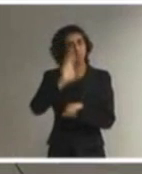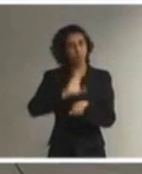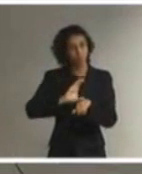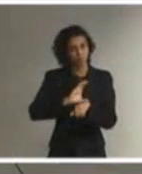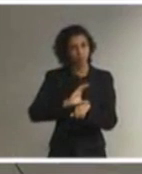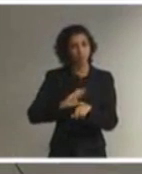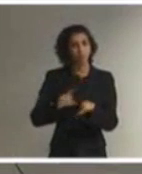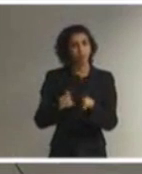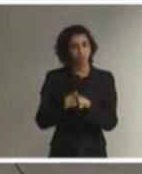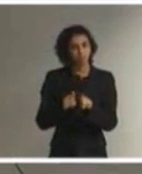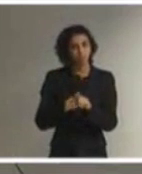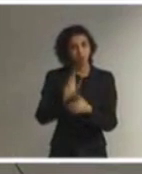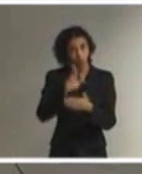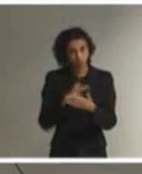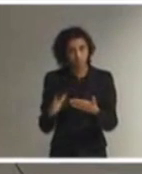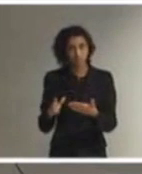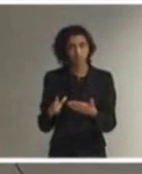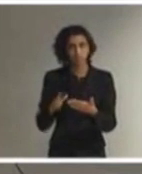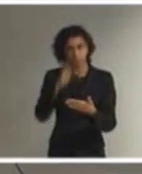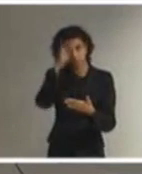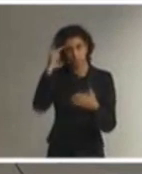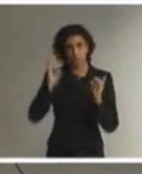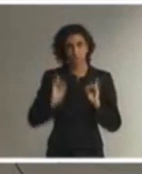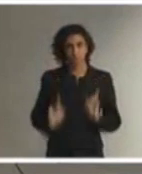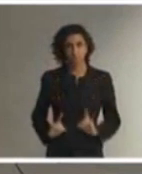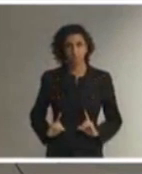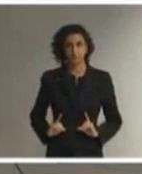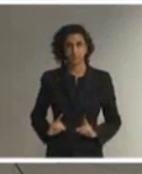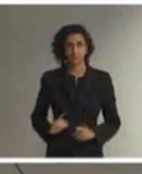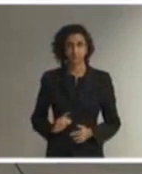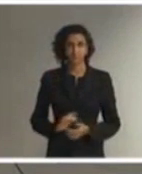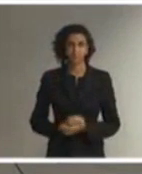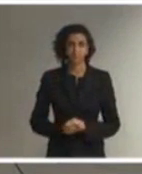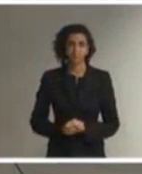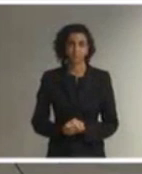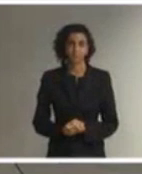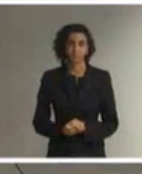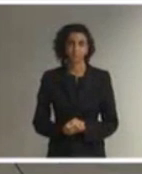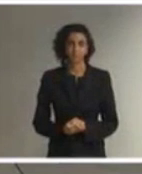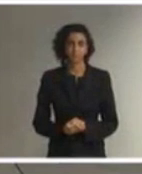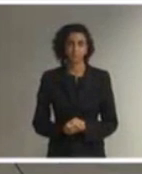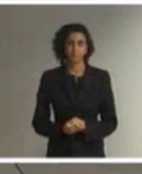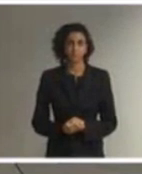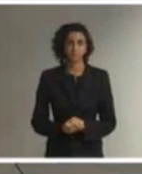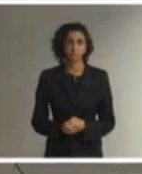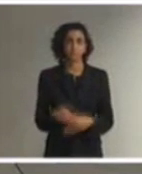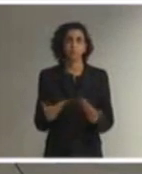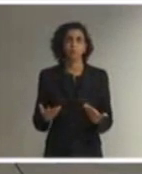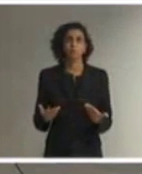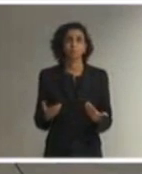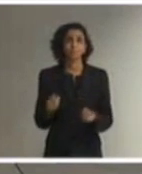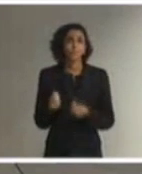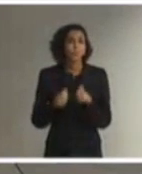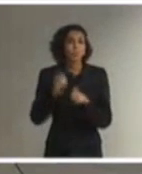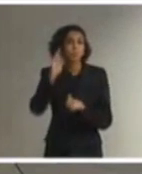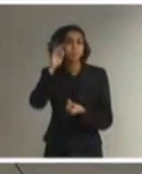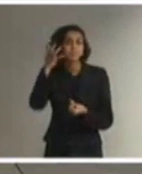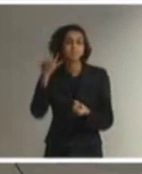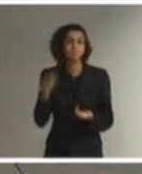e a Convenção sobre os direitos das pessoas com deficiência. Então, o que se fazer nesse momento?